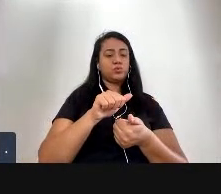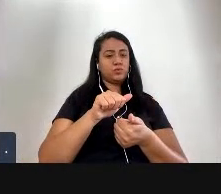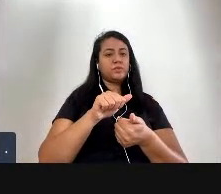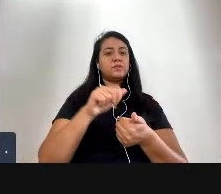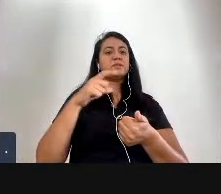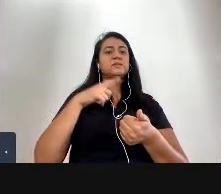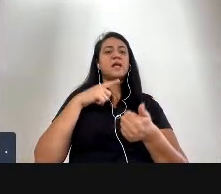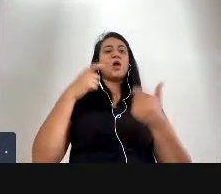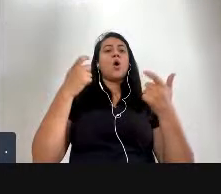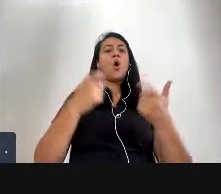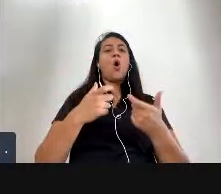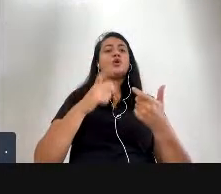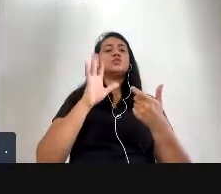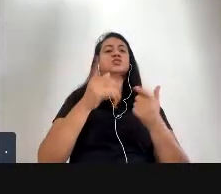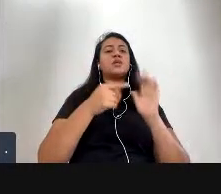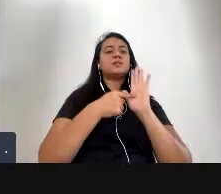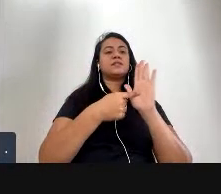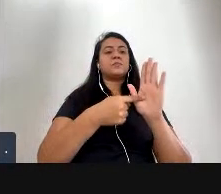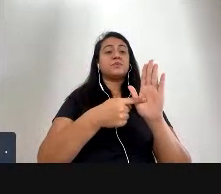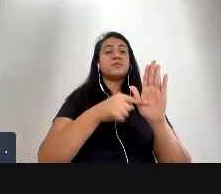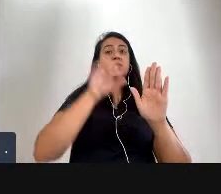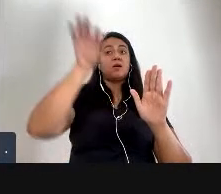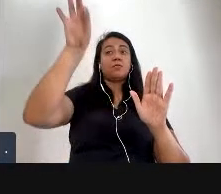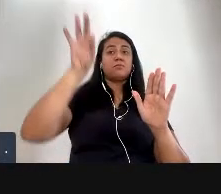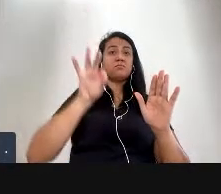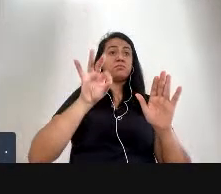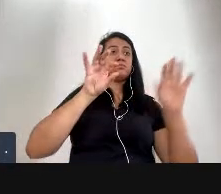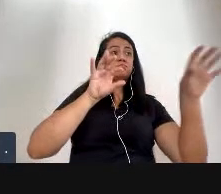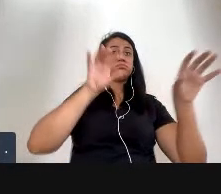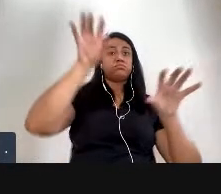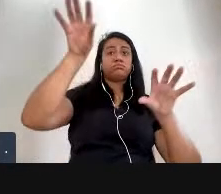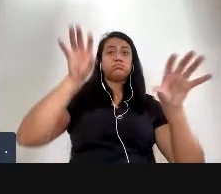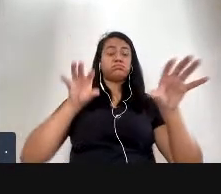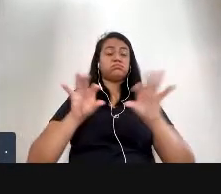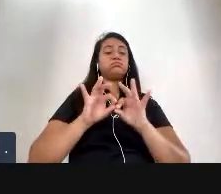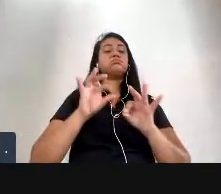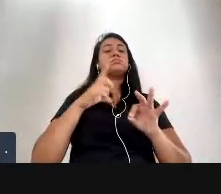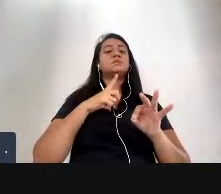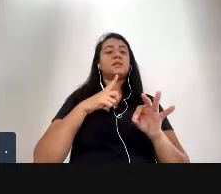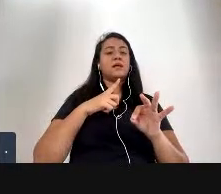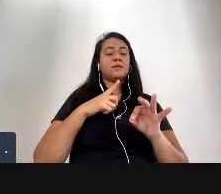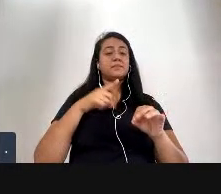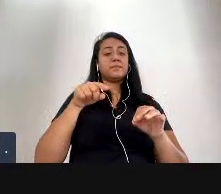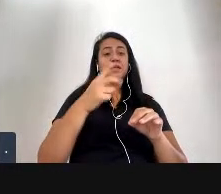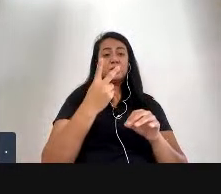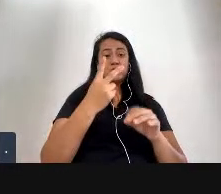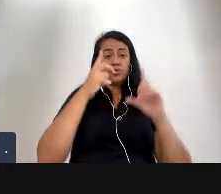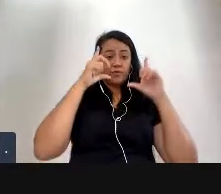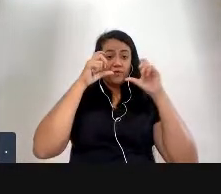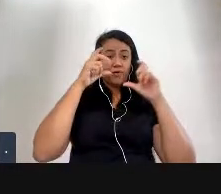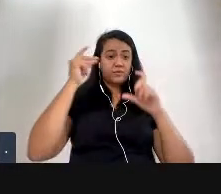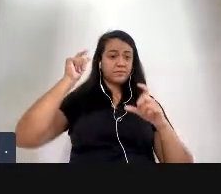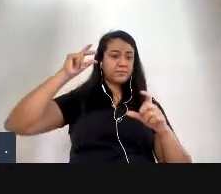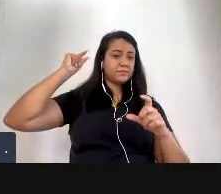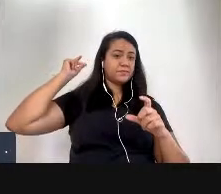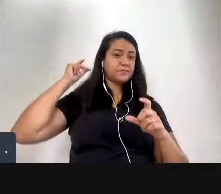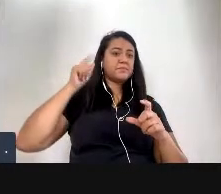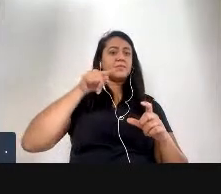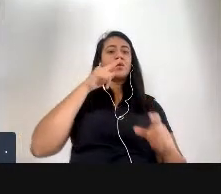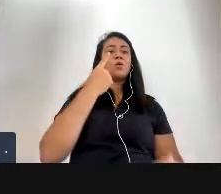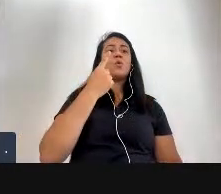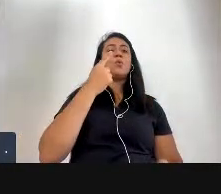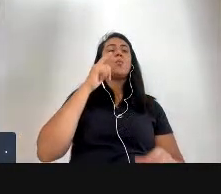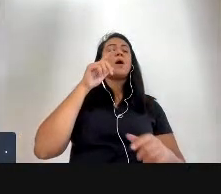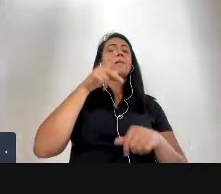onde a exposição andou e aí estão duas fotos da época uma da África do Sul em